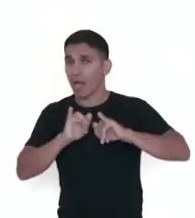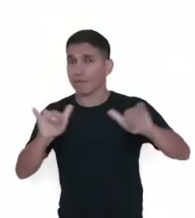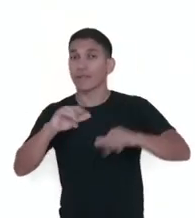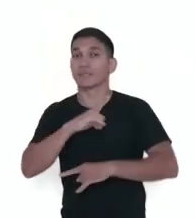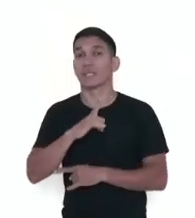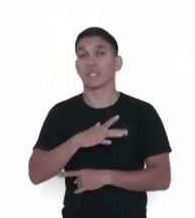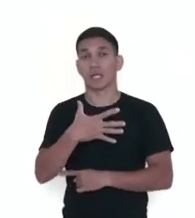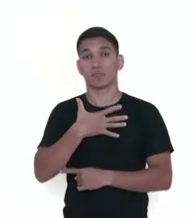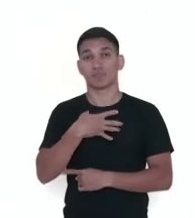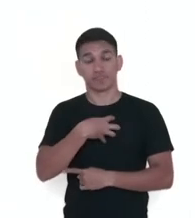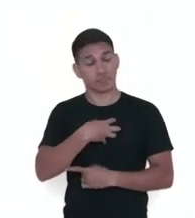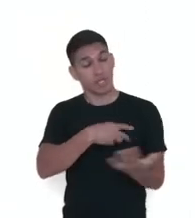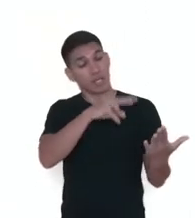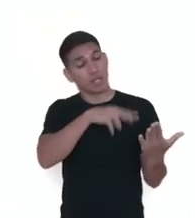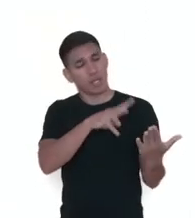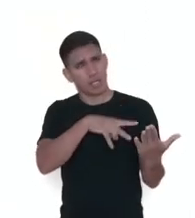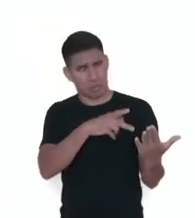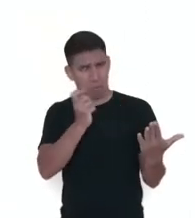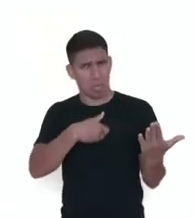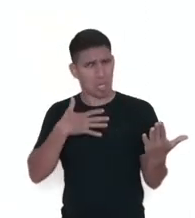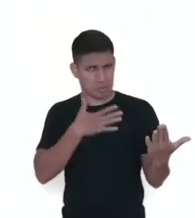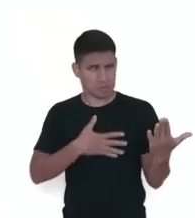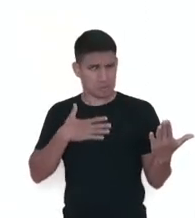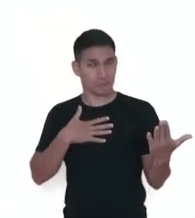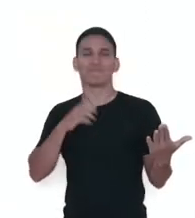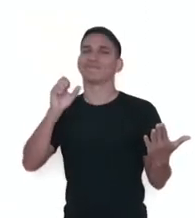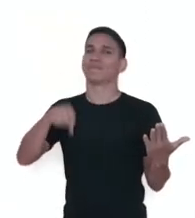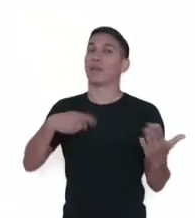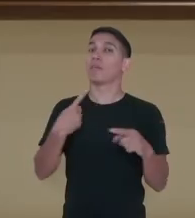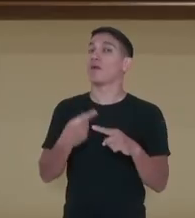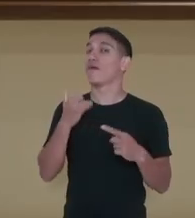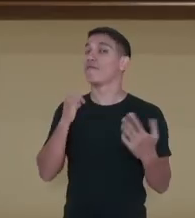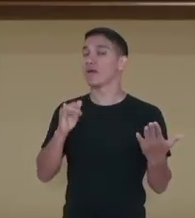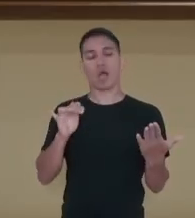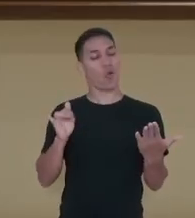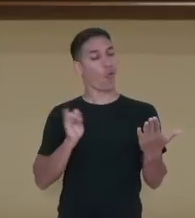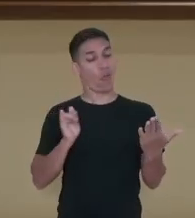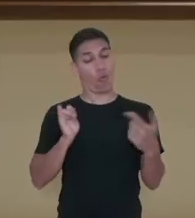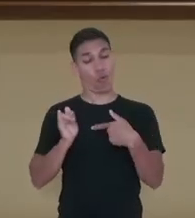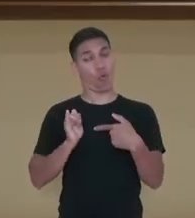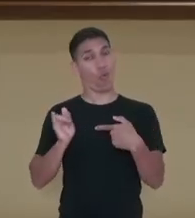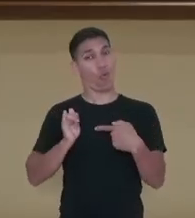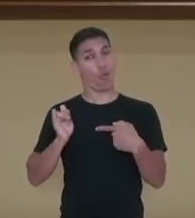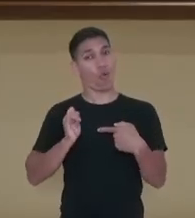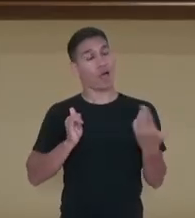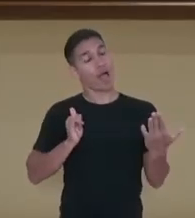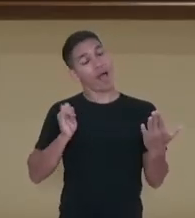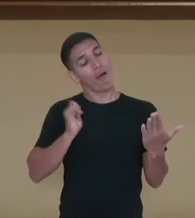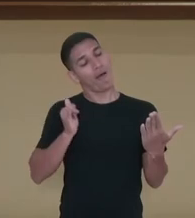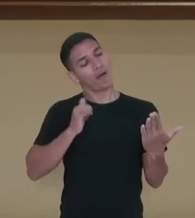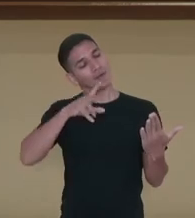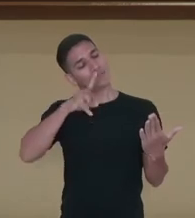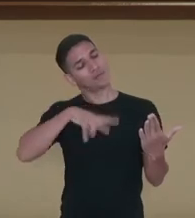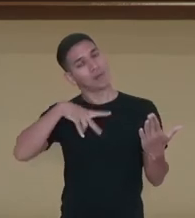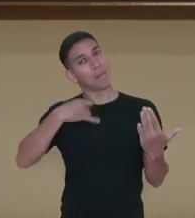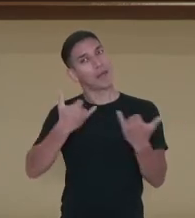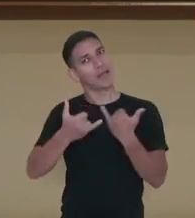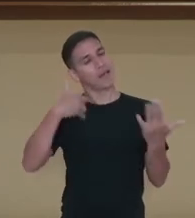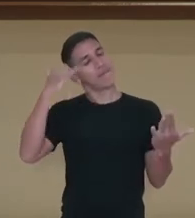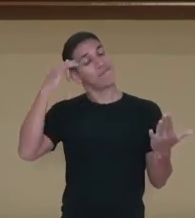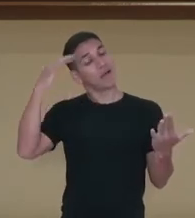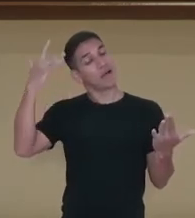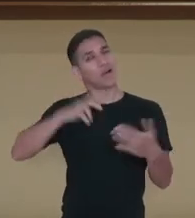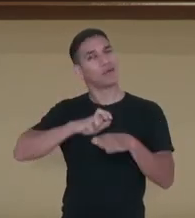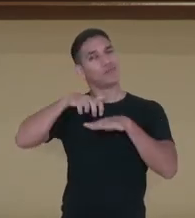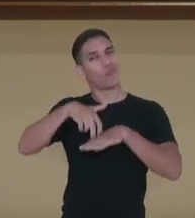ato de leitura dá prazer ao narrador? Sim, porque ele disse que estava comodamente, como viajando num tapete